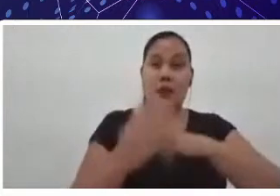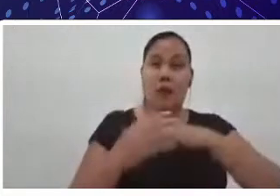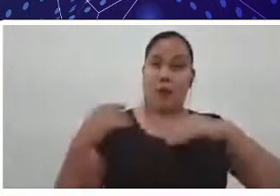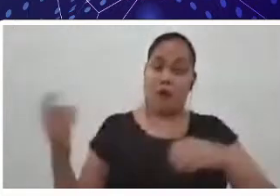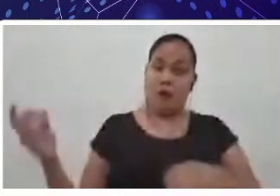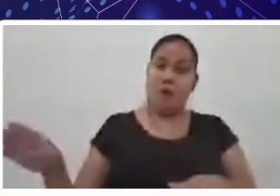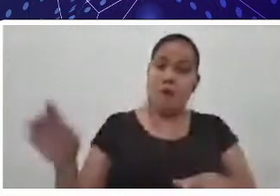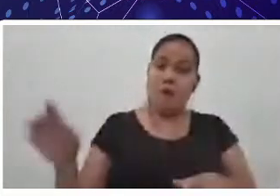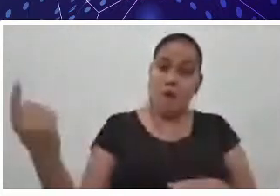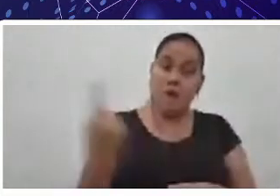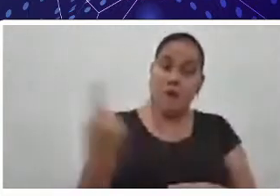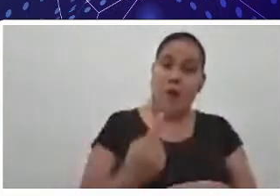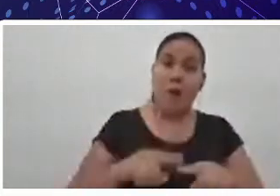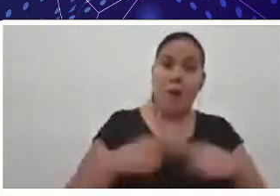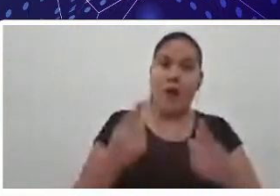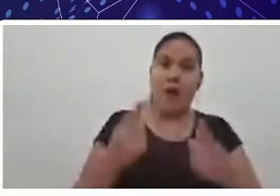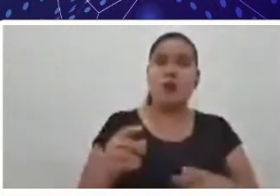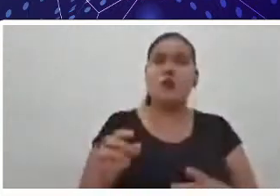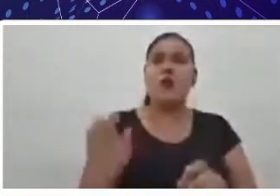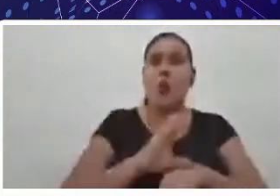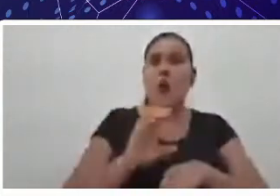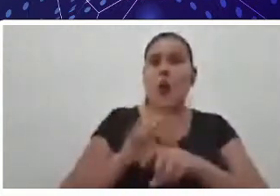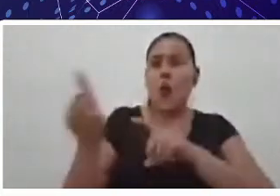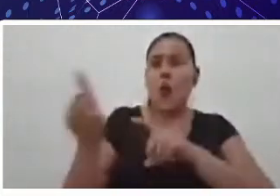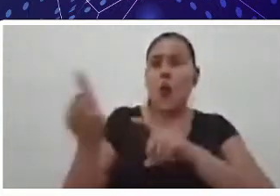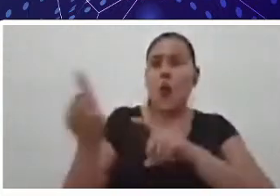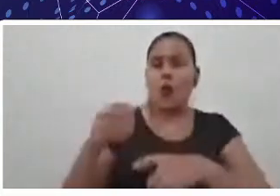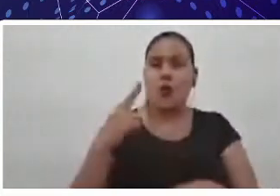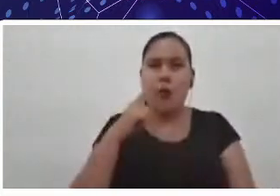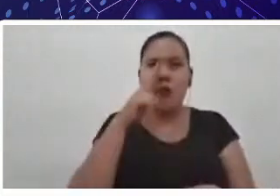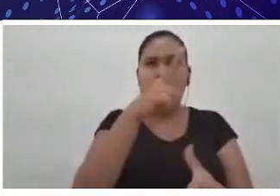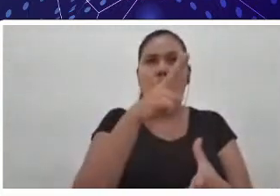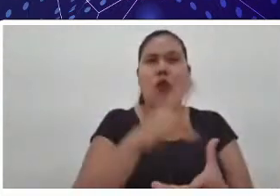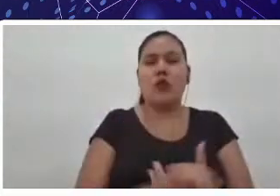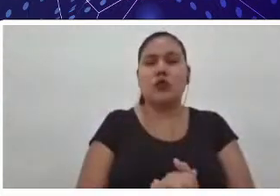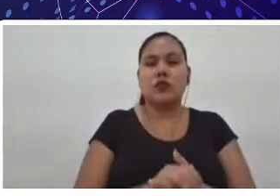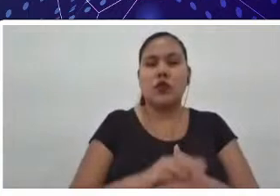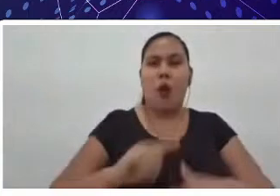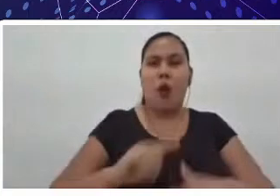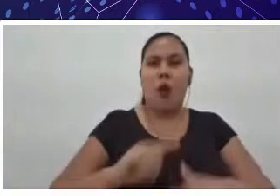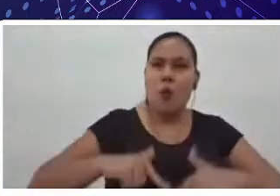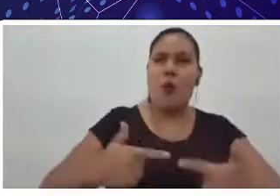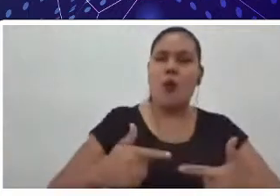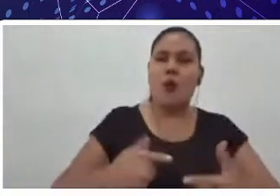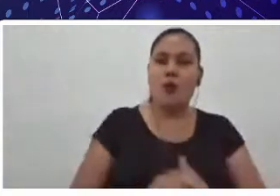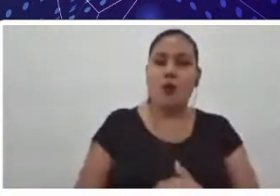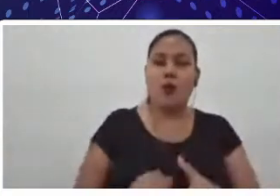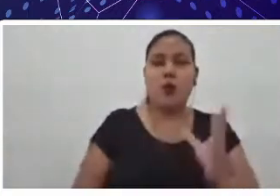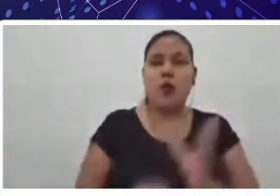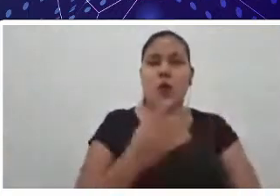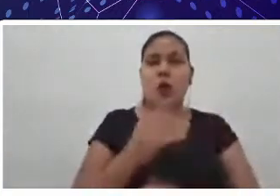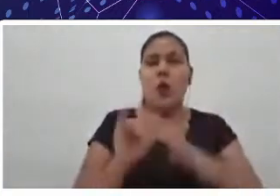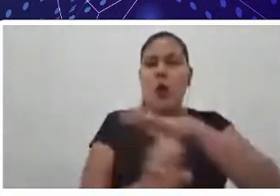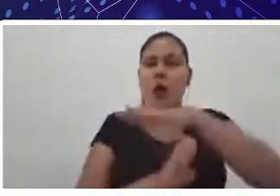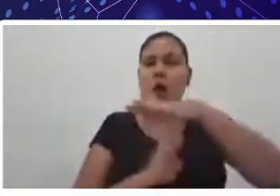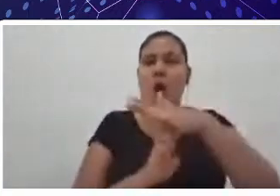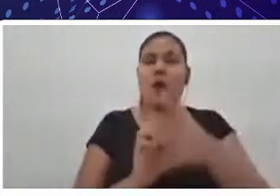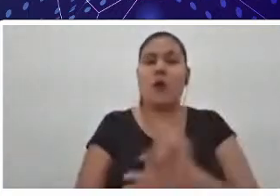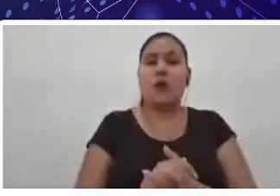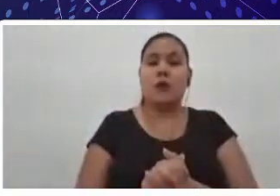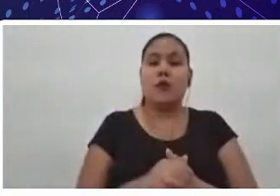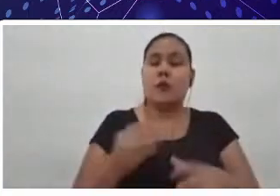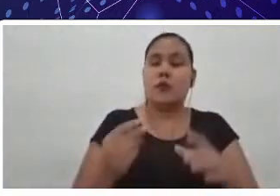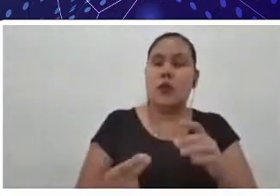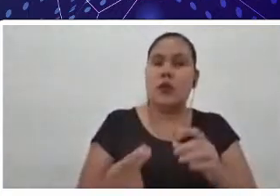levantou toda essa indústria econômica e vamos estar aí sempre. Então, bem-vindo